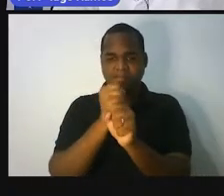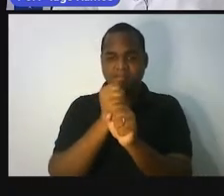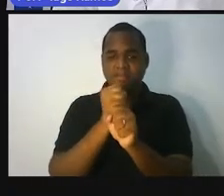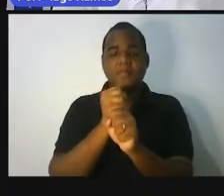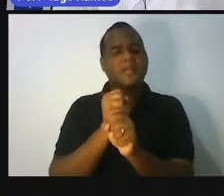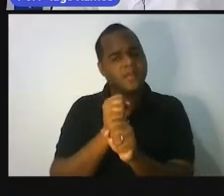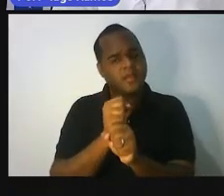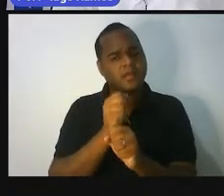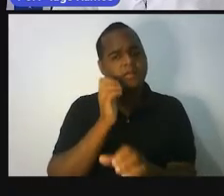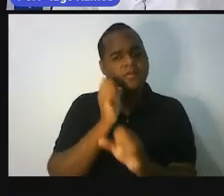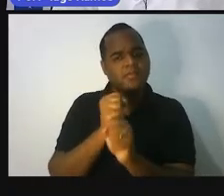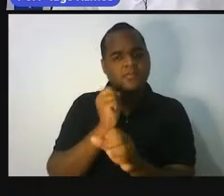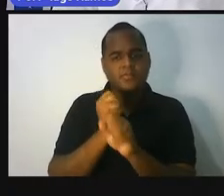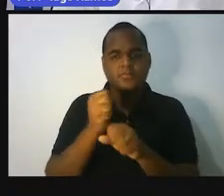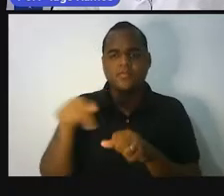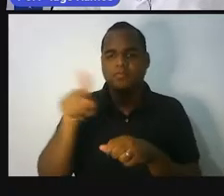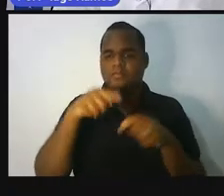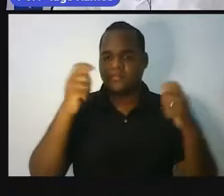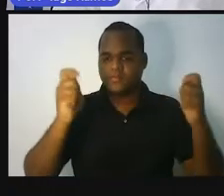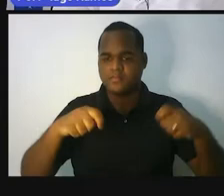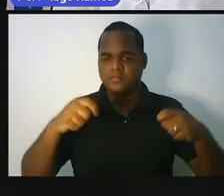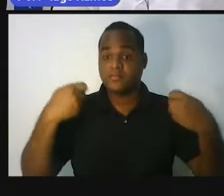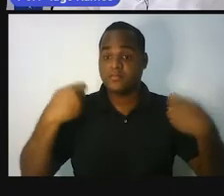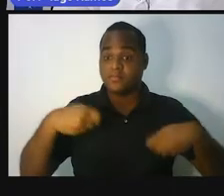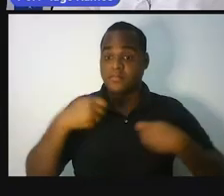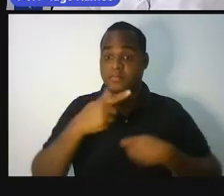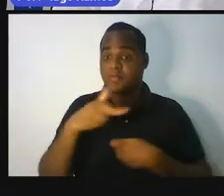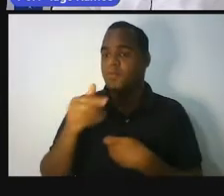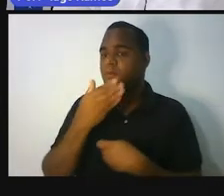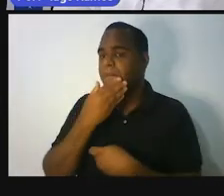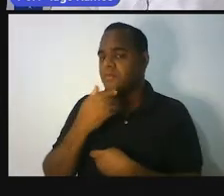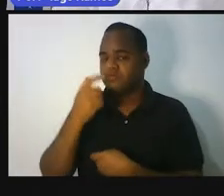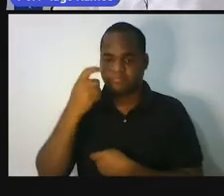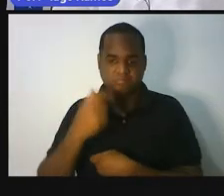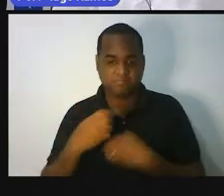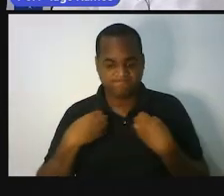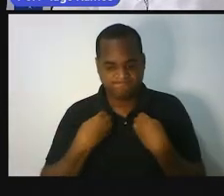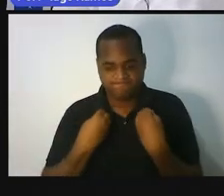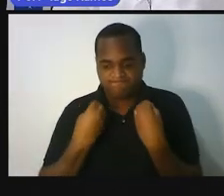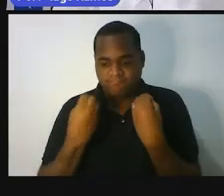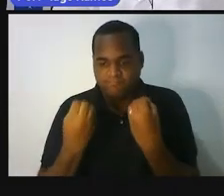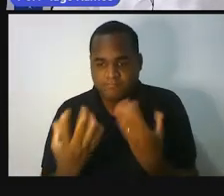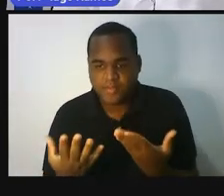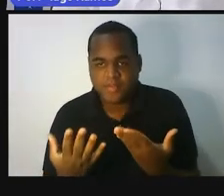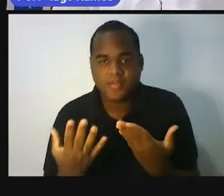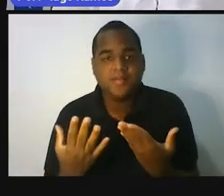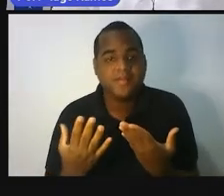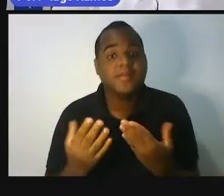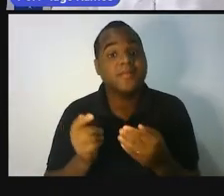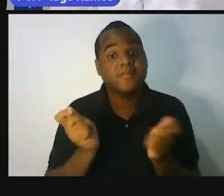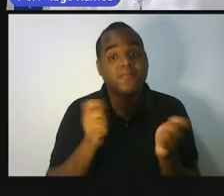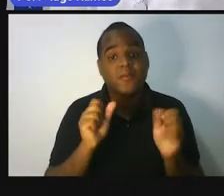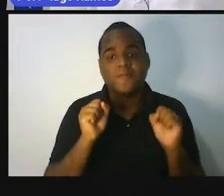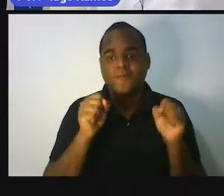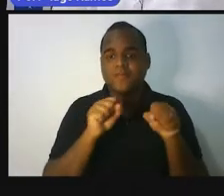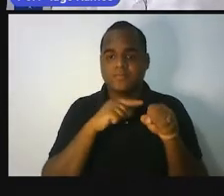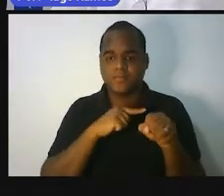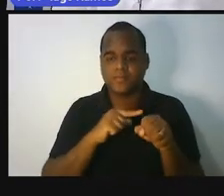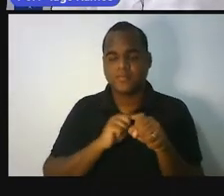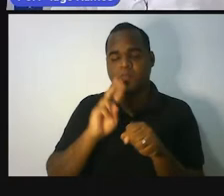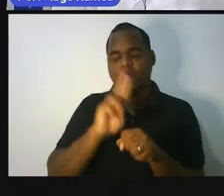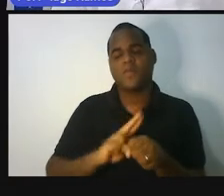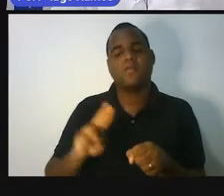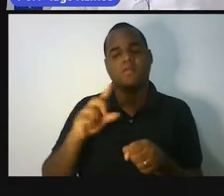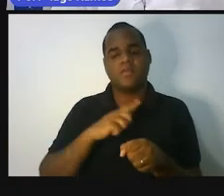necessidade fez com que o ser humano colocasse pra fora de si recursos que fizesse com que ele usasse a